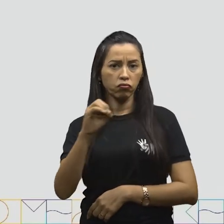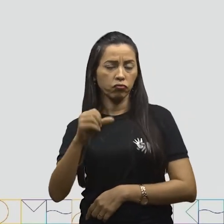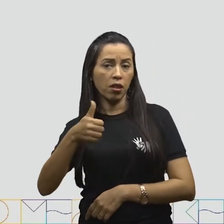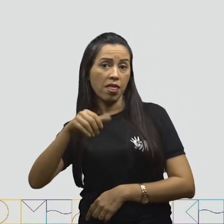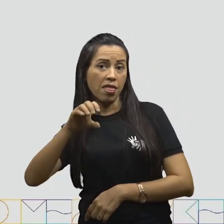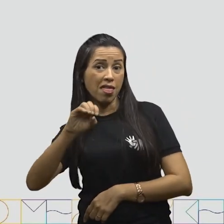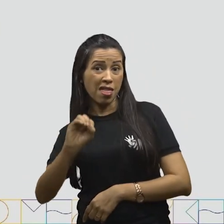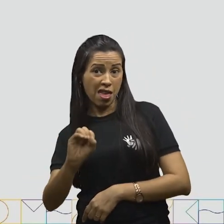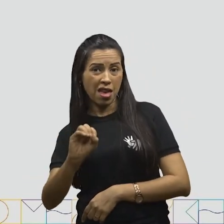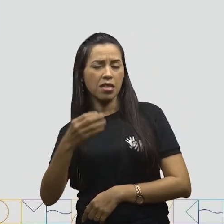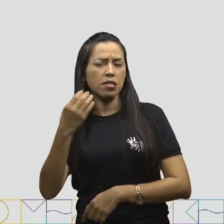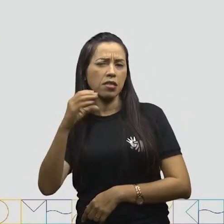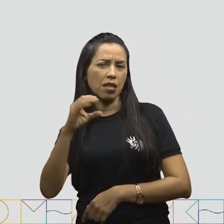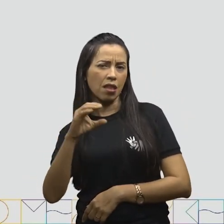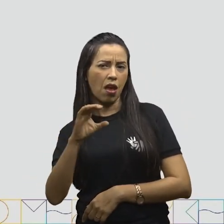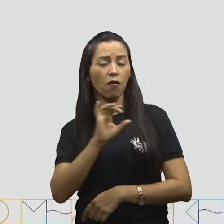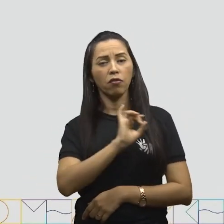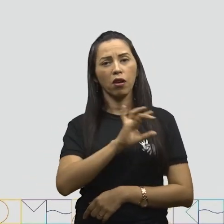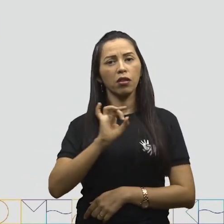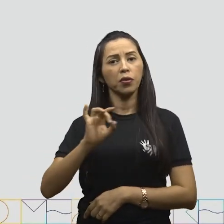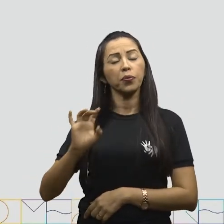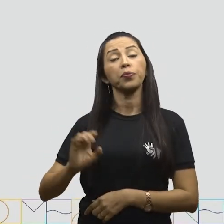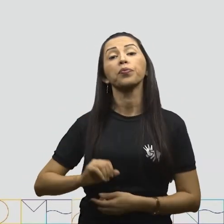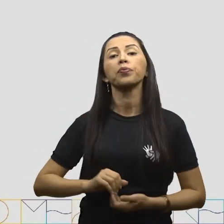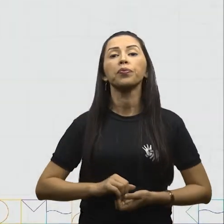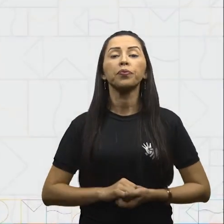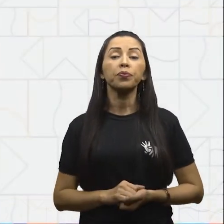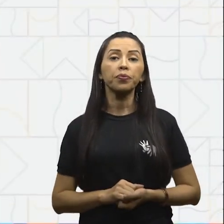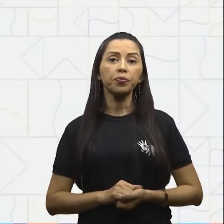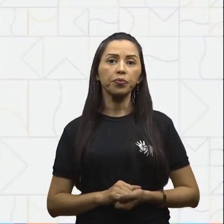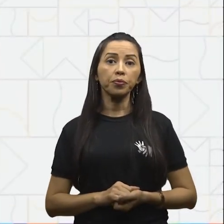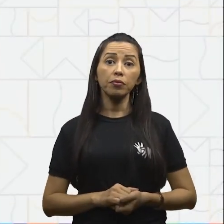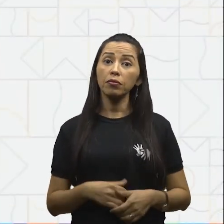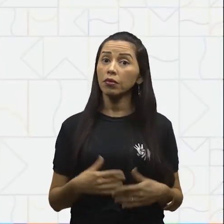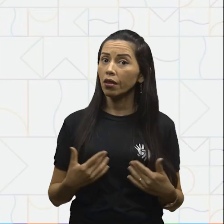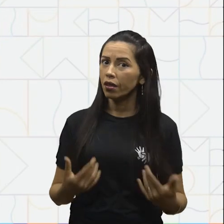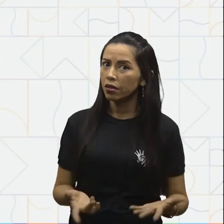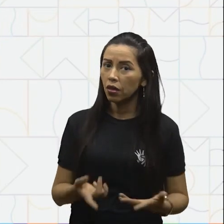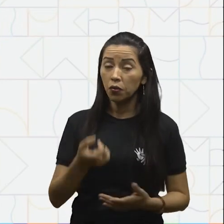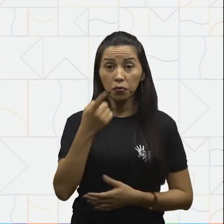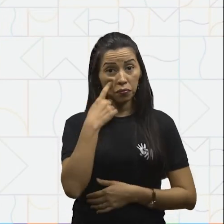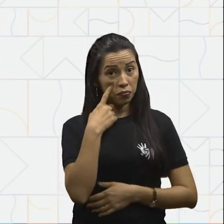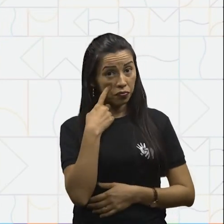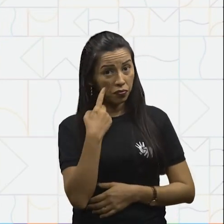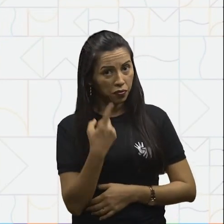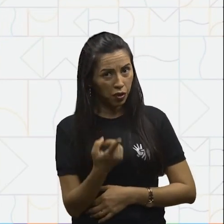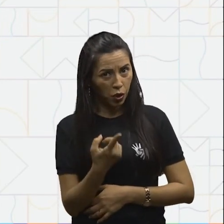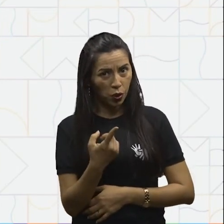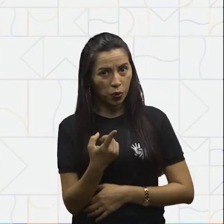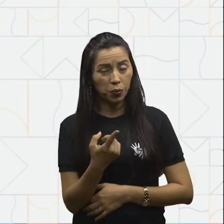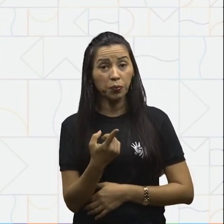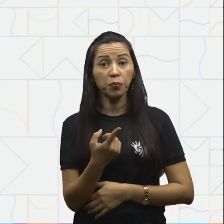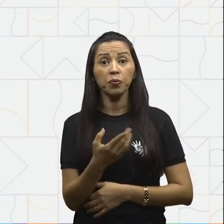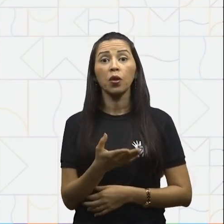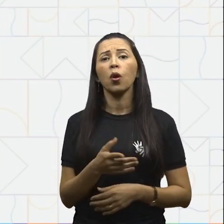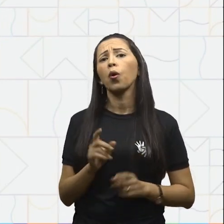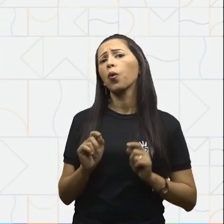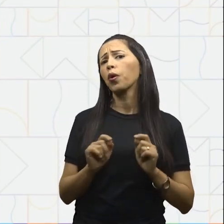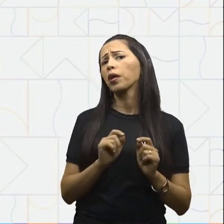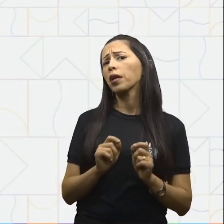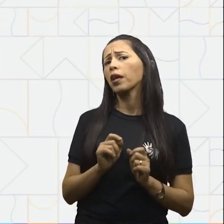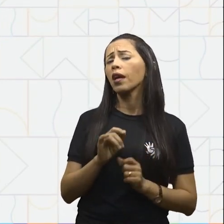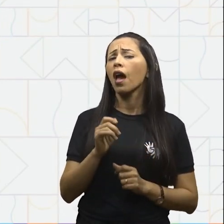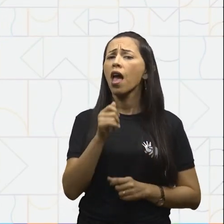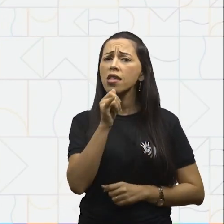centavos. E uma de 5 centavos. Viu só? O que fazemos com as cédulas,